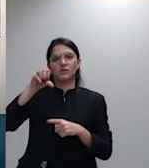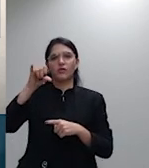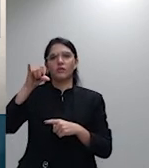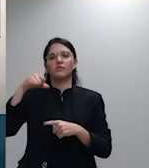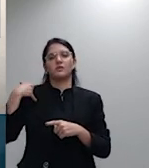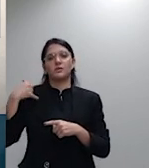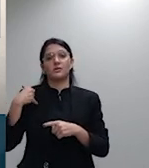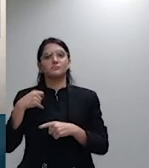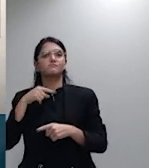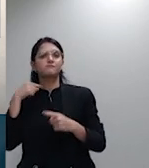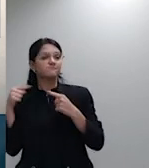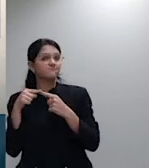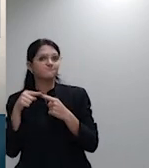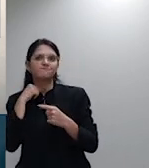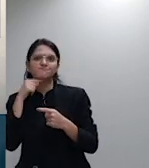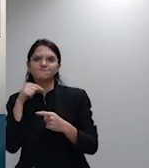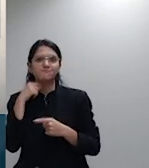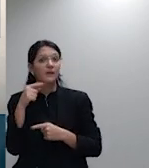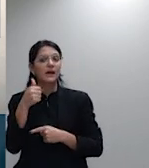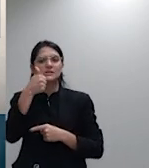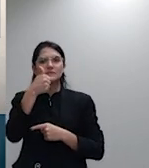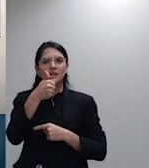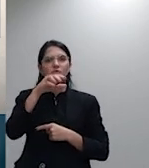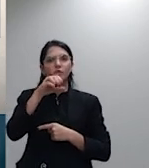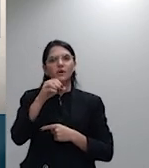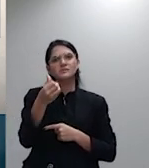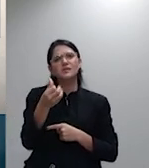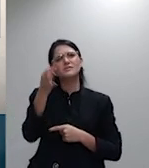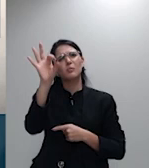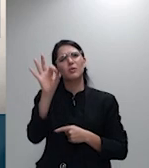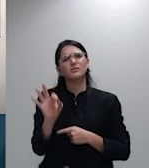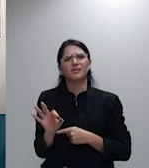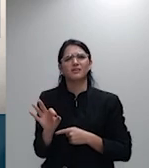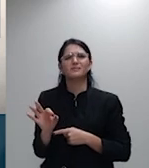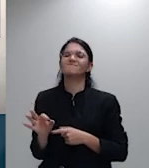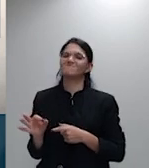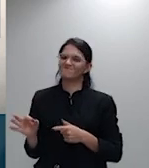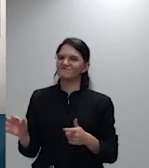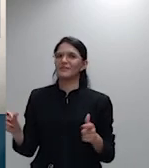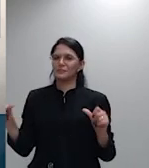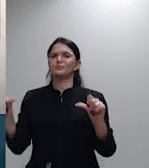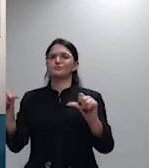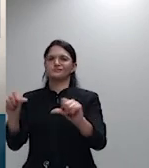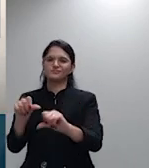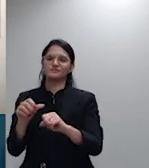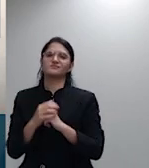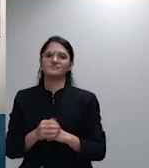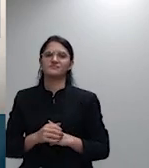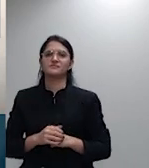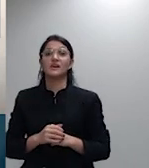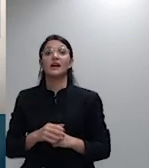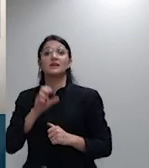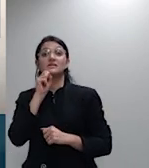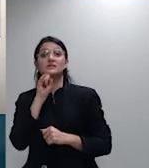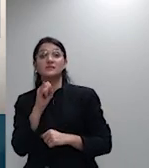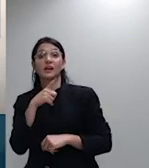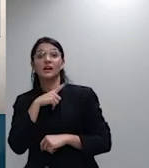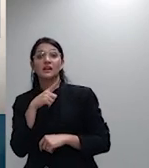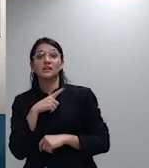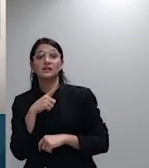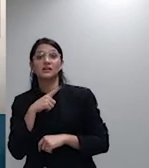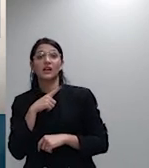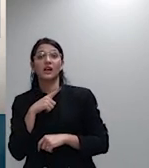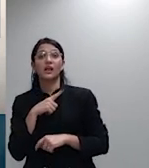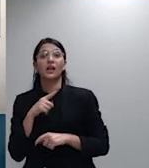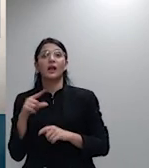muito muito desarrasado e se ficar na tese que apenas é necessário se